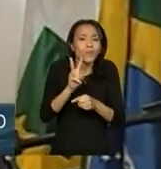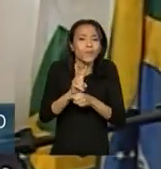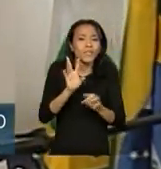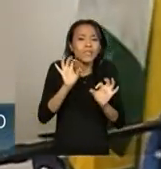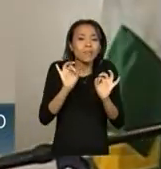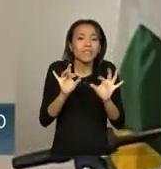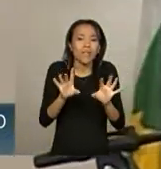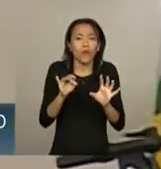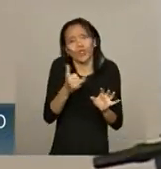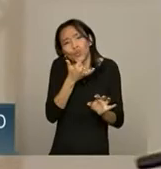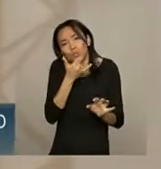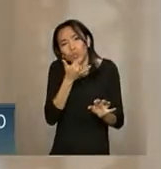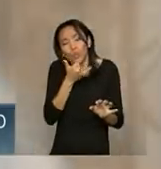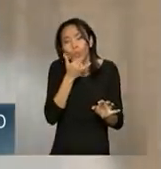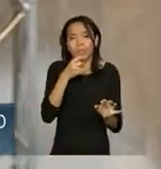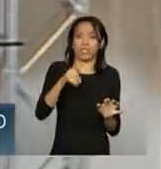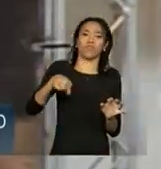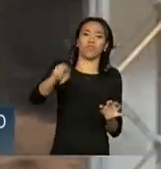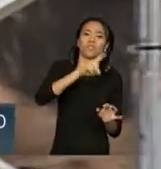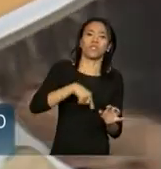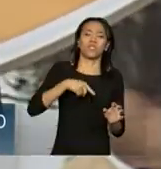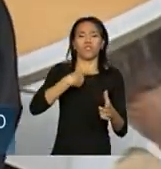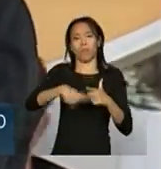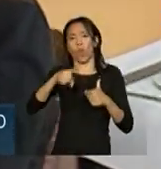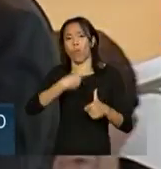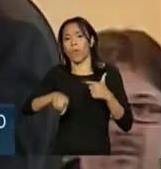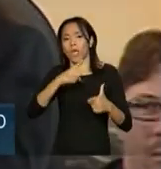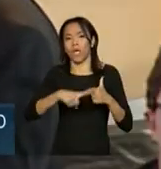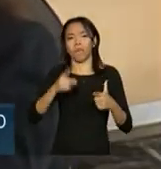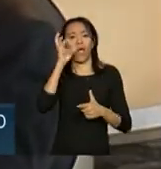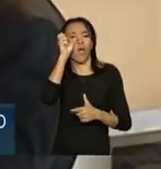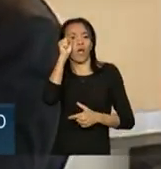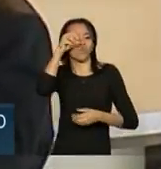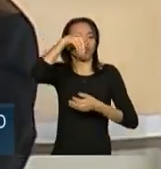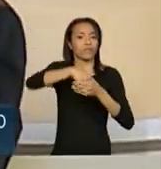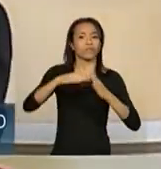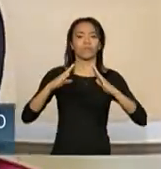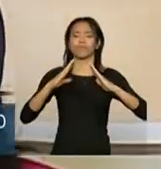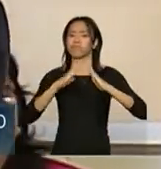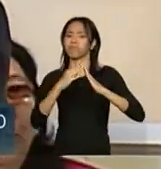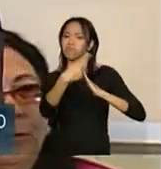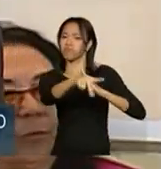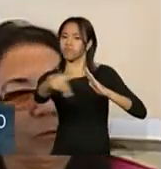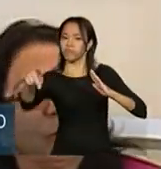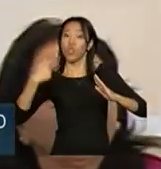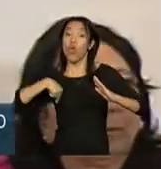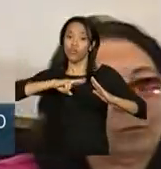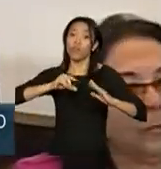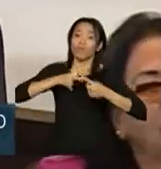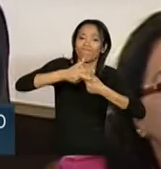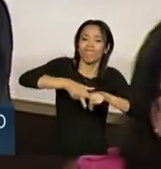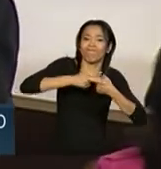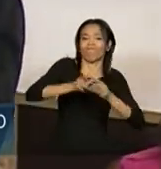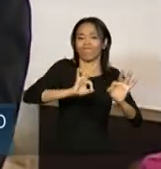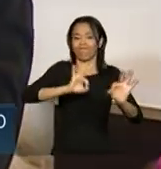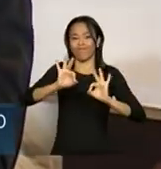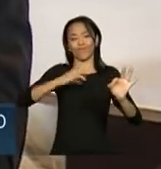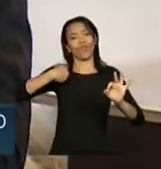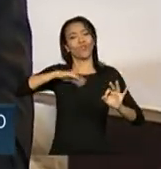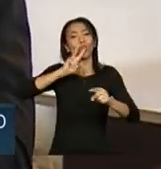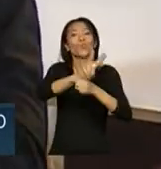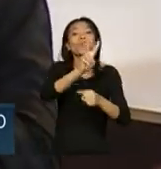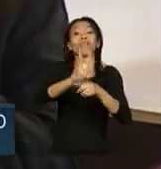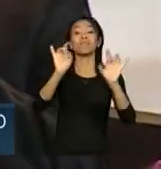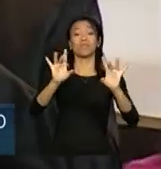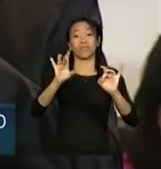desculpa se teve algum problema no alojamento nesse fim de semana. Nós vamos ajustar. A gente quer ter um cuidado muito especial com um de vocês,